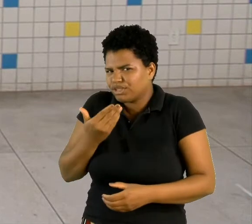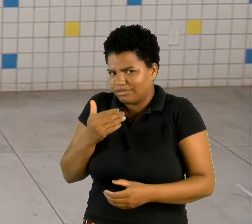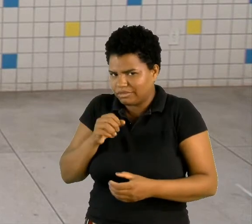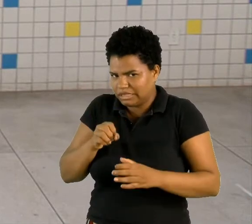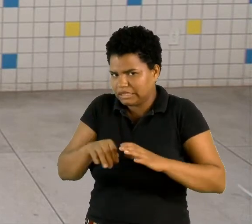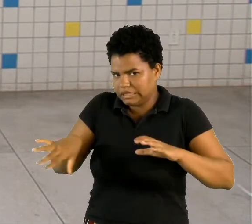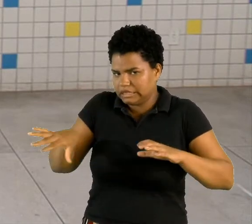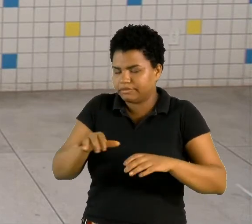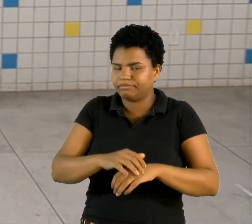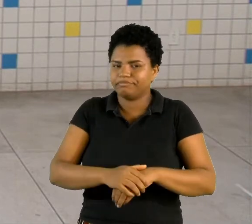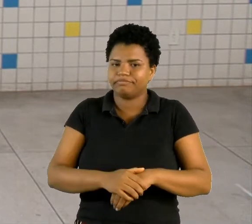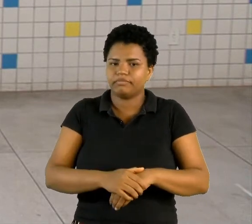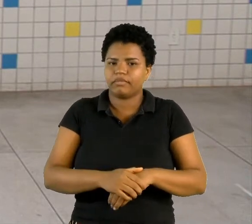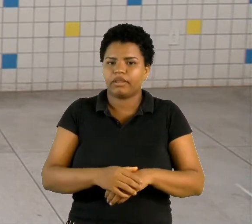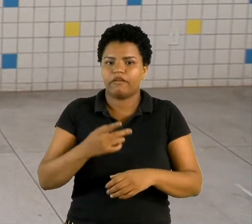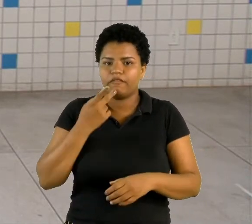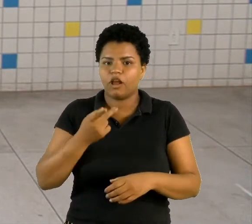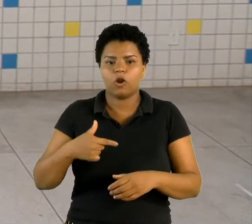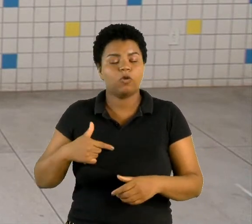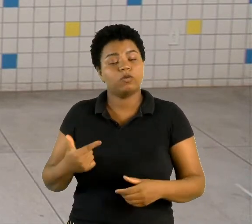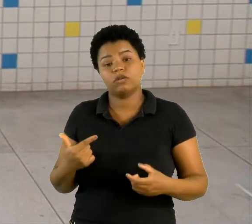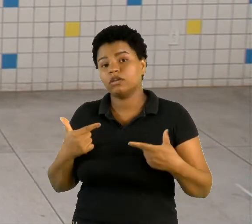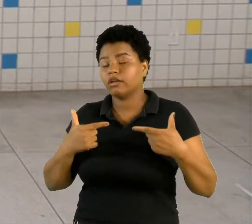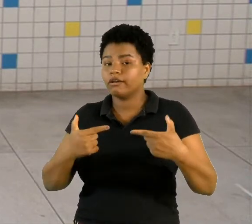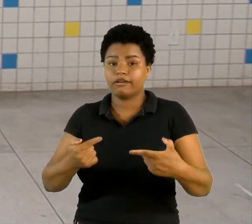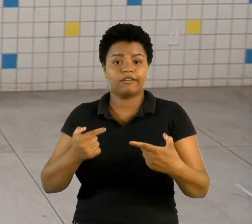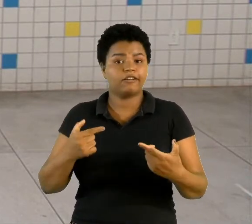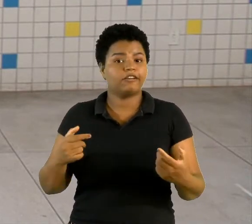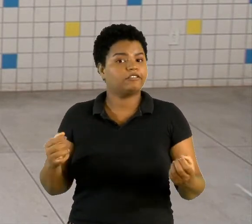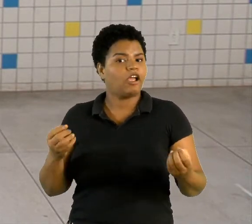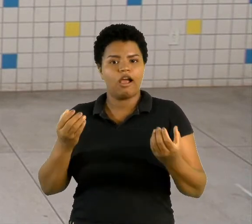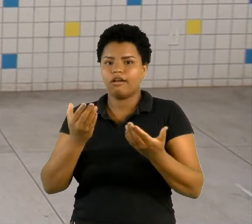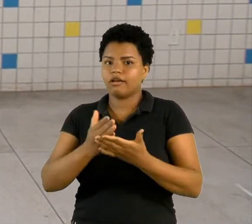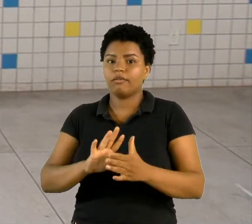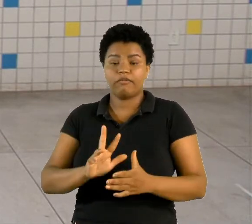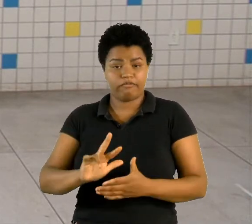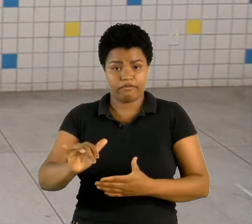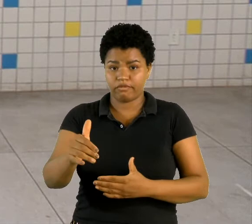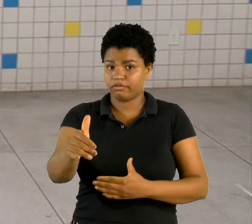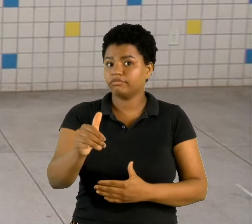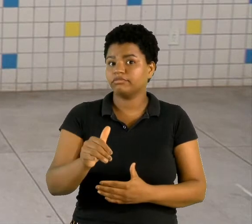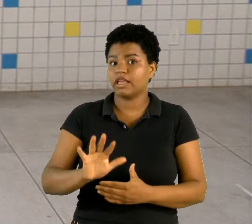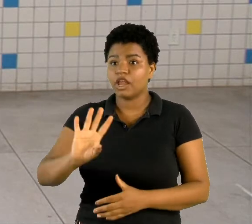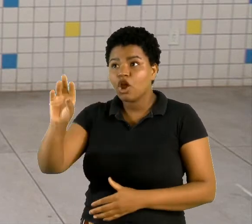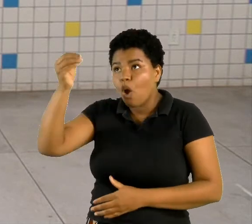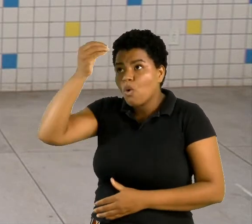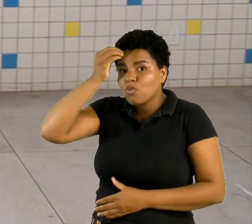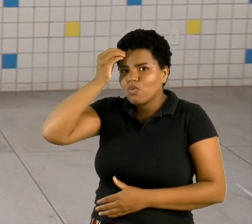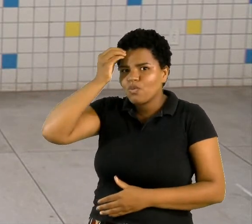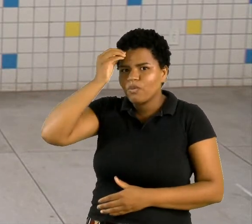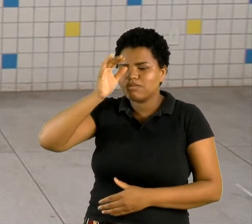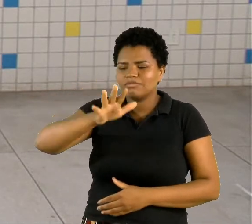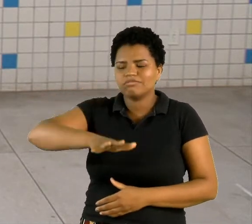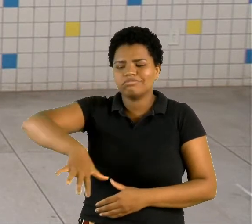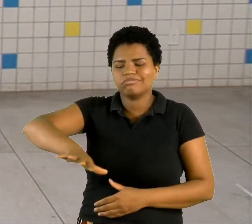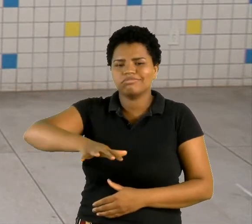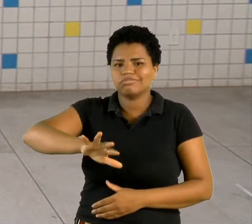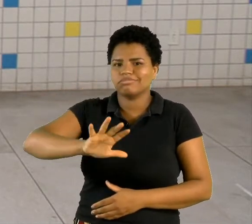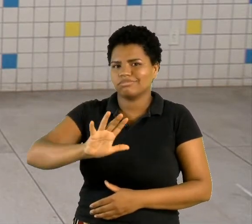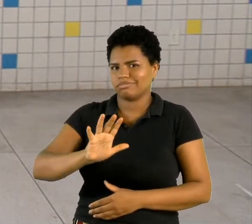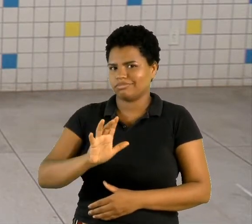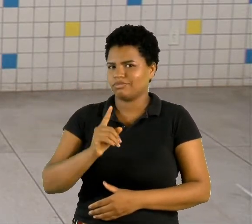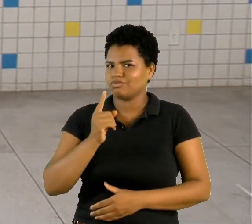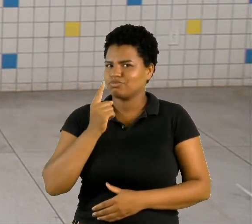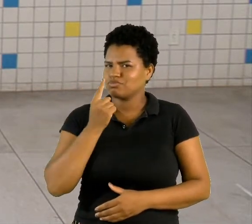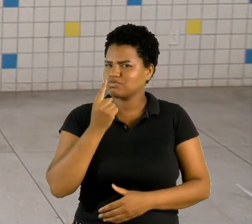declarou então que a guerra estava terminada e que deveríamos colocar a culpa em um território. Um país deveria